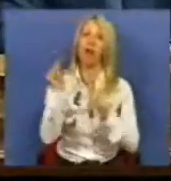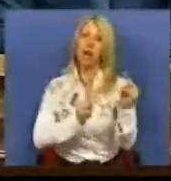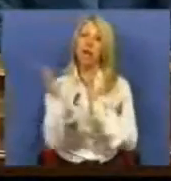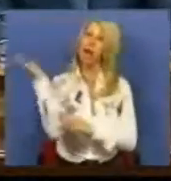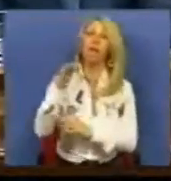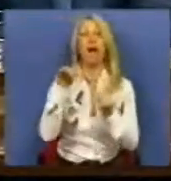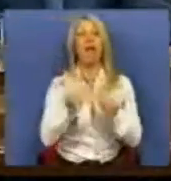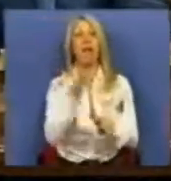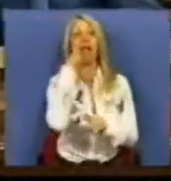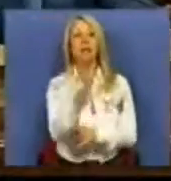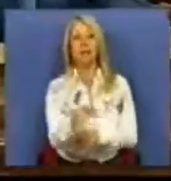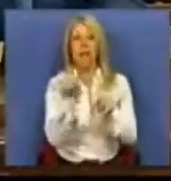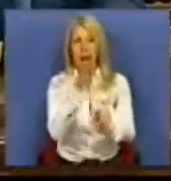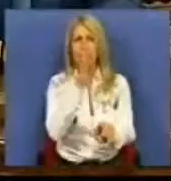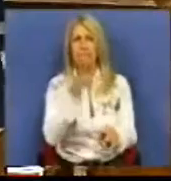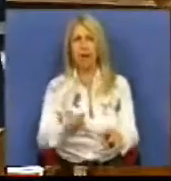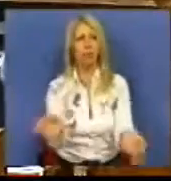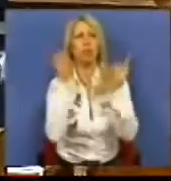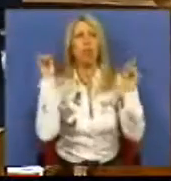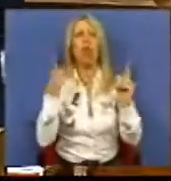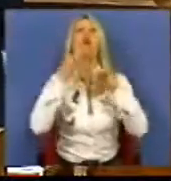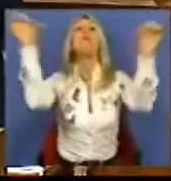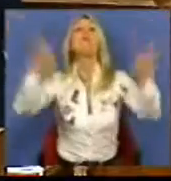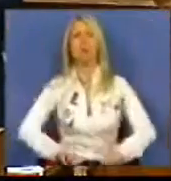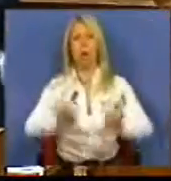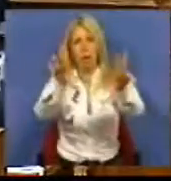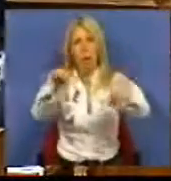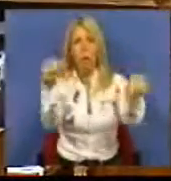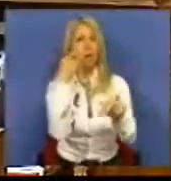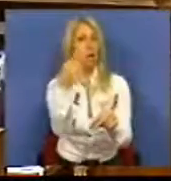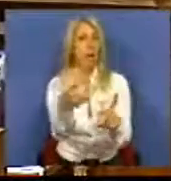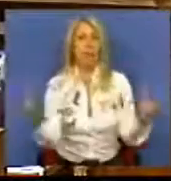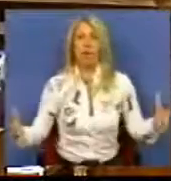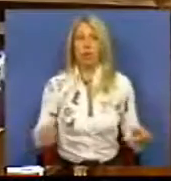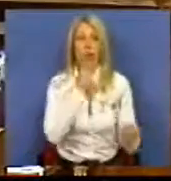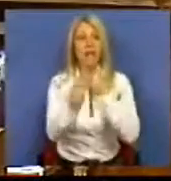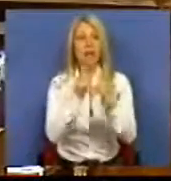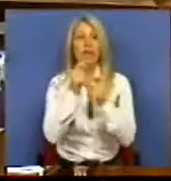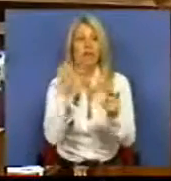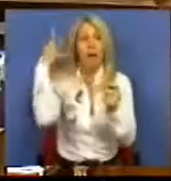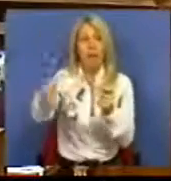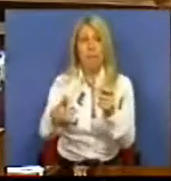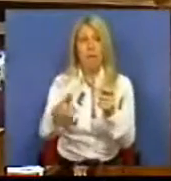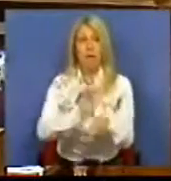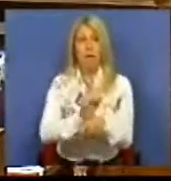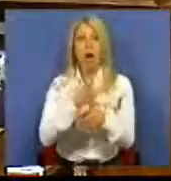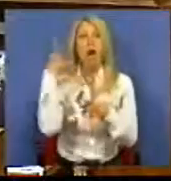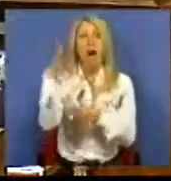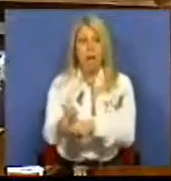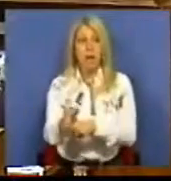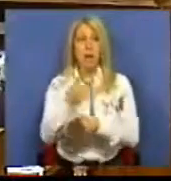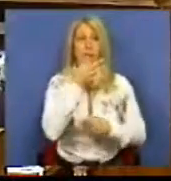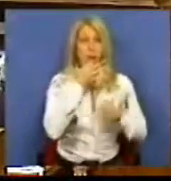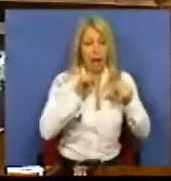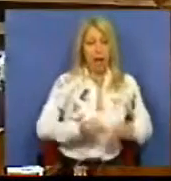dizer que isso não é para aplicar. Ou pior, nunca se tinha visto uma coisa daquelas em entrevista no dia seguinte, de ter aqui levantado a